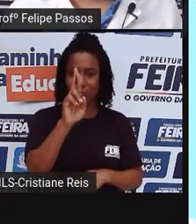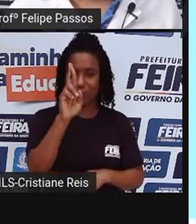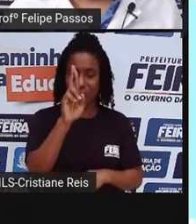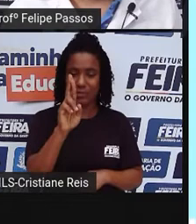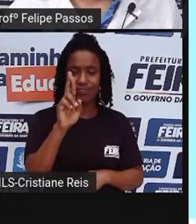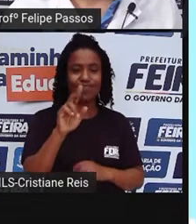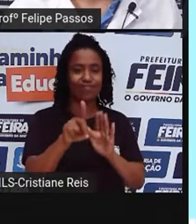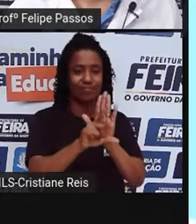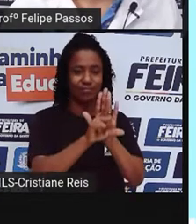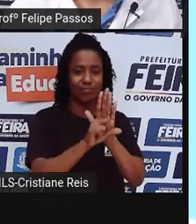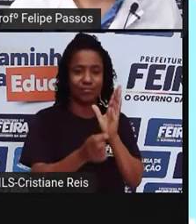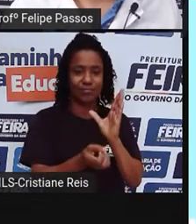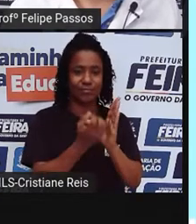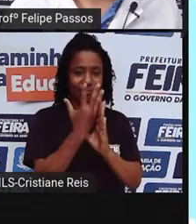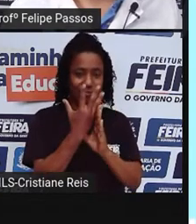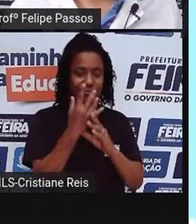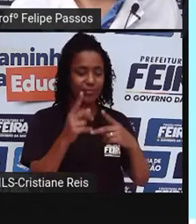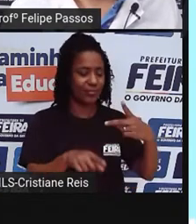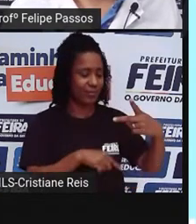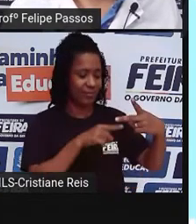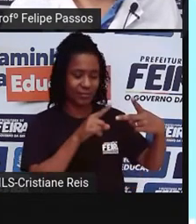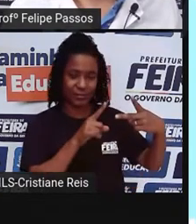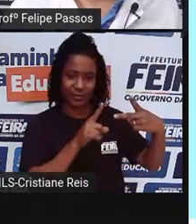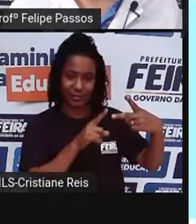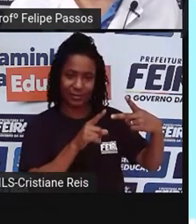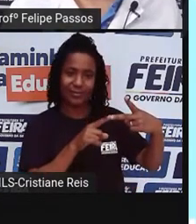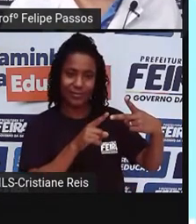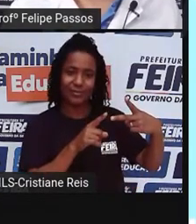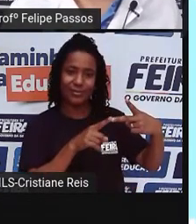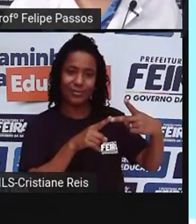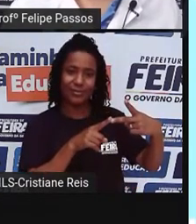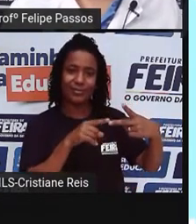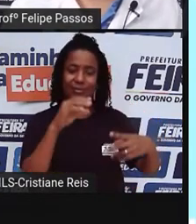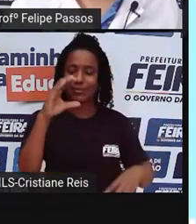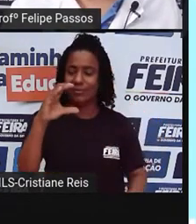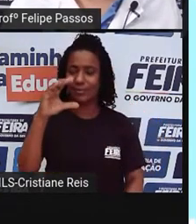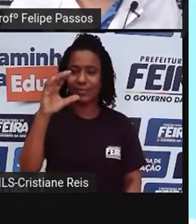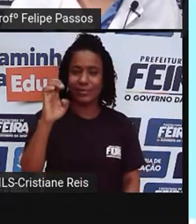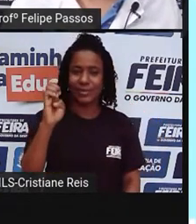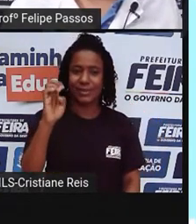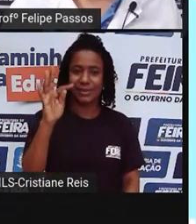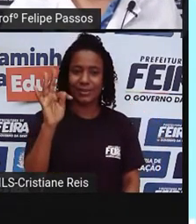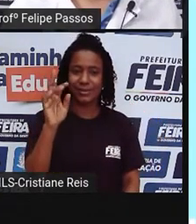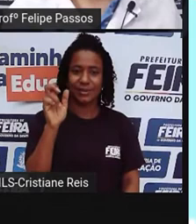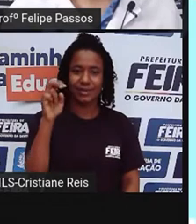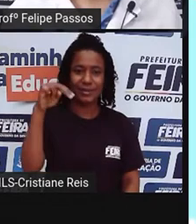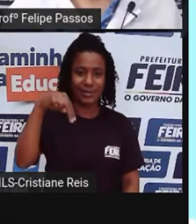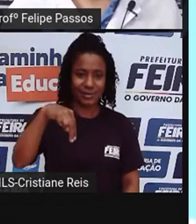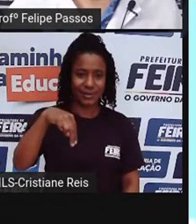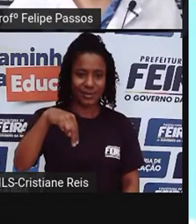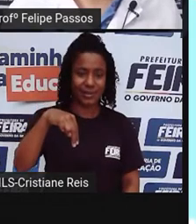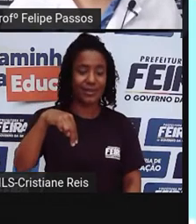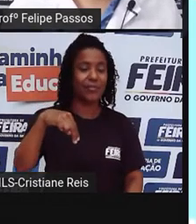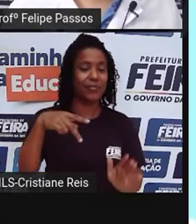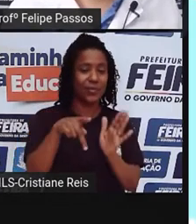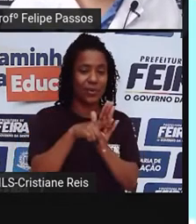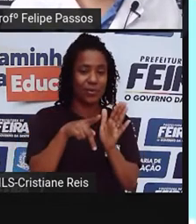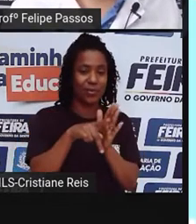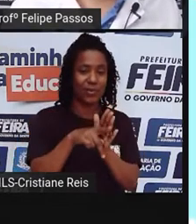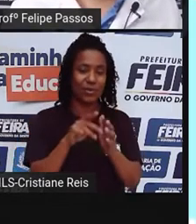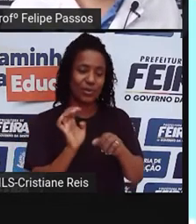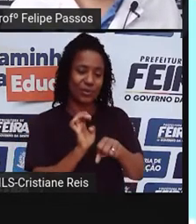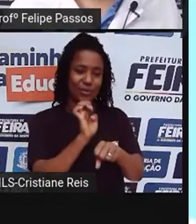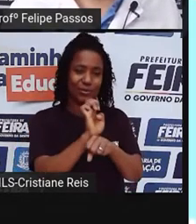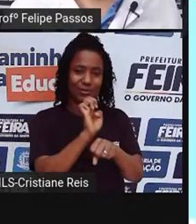vem o CETRAN, que é o Conselho Estadual de Trânsito. cada estado vai ter o seu, logicamente, e ele tem uma função